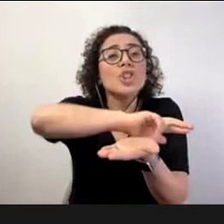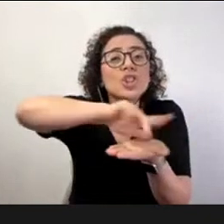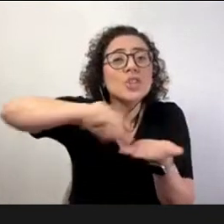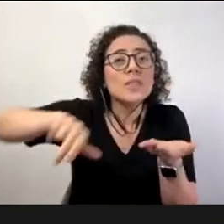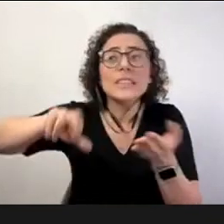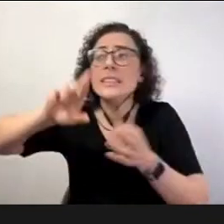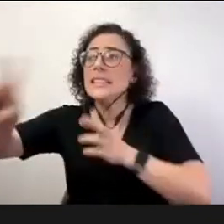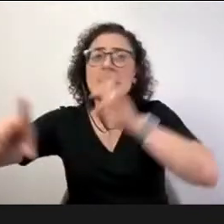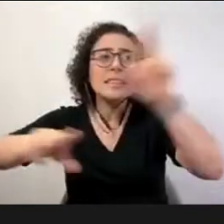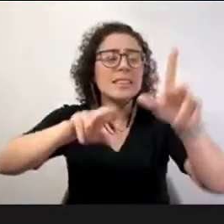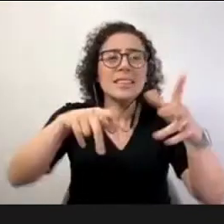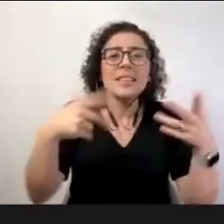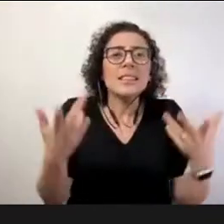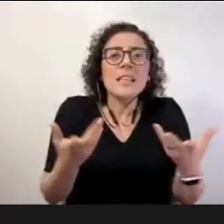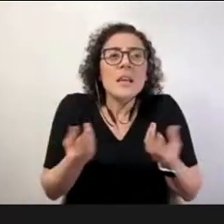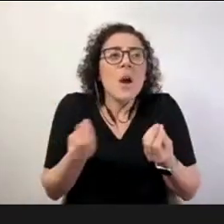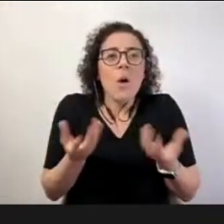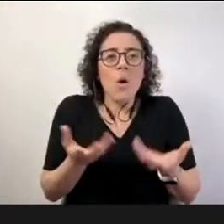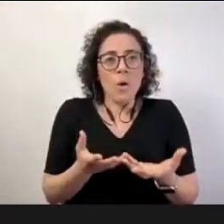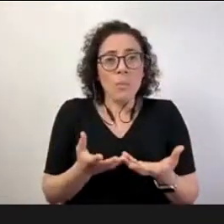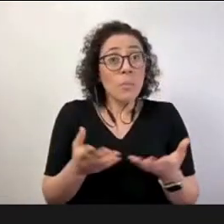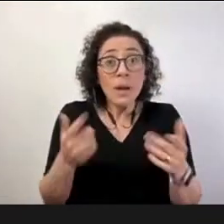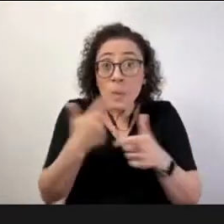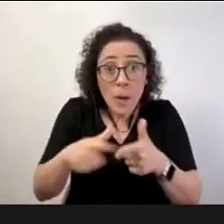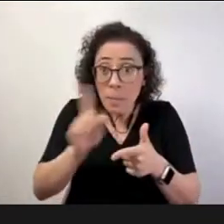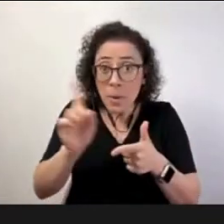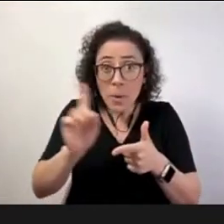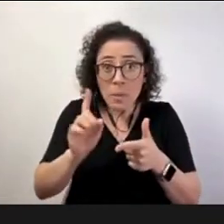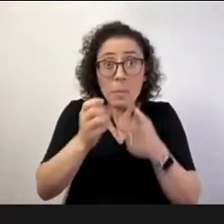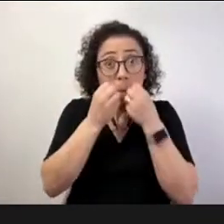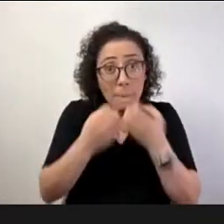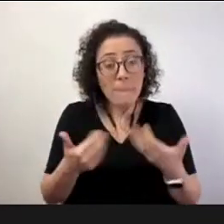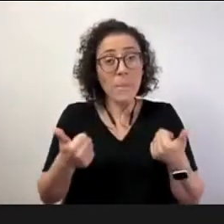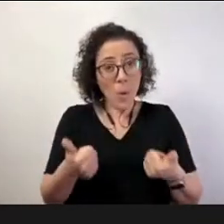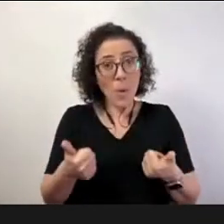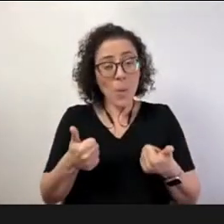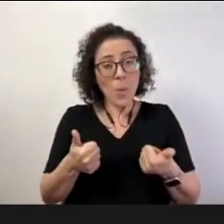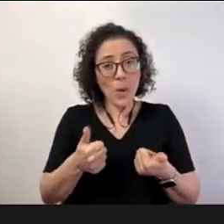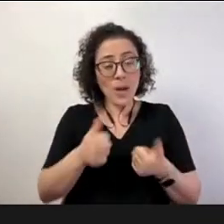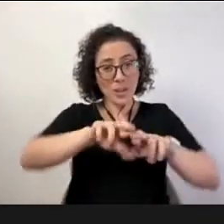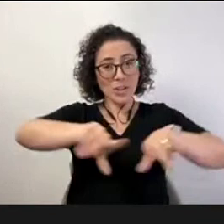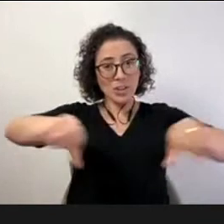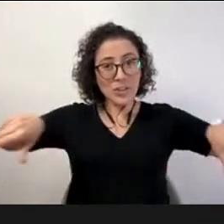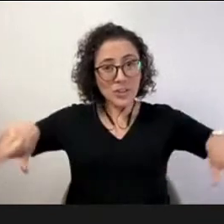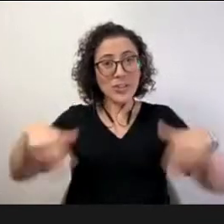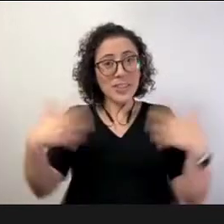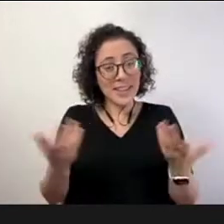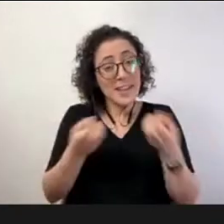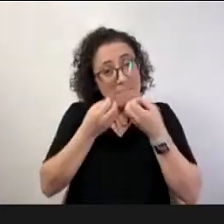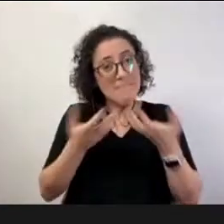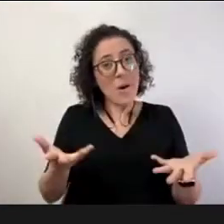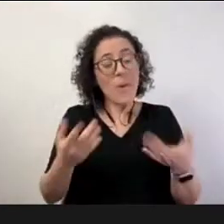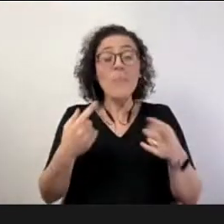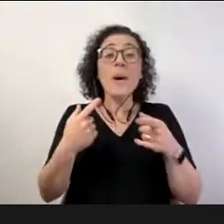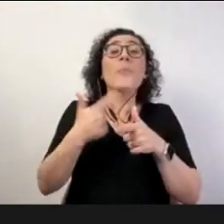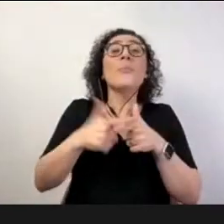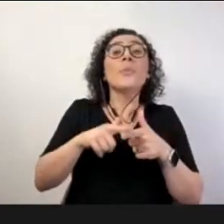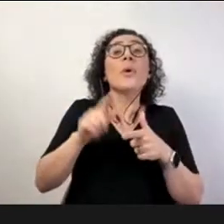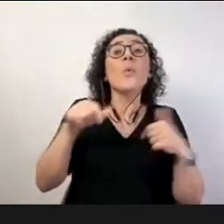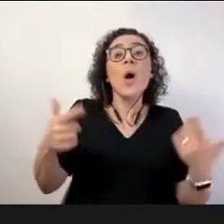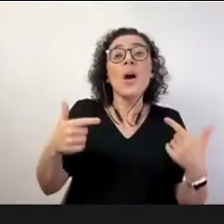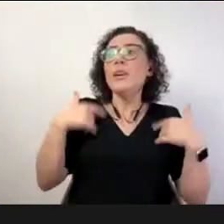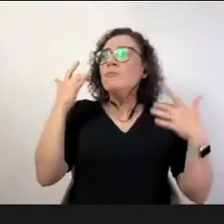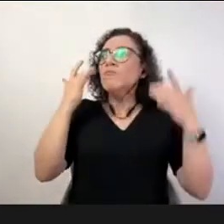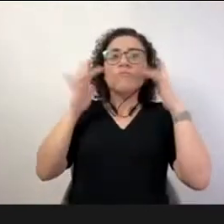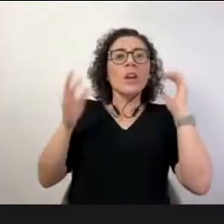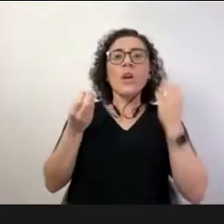recurso a diversidade é uma solução o problema é que nós podemos não saber lidar com a diversidade mas a diversidade